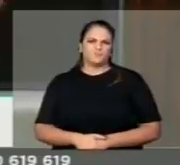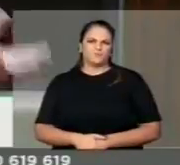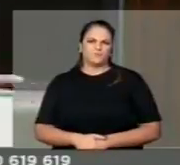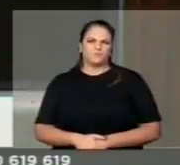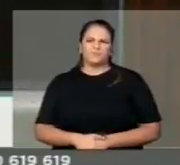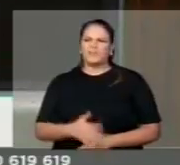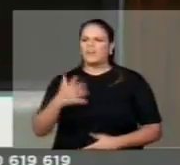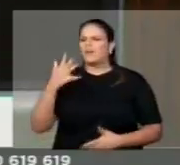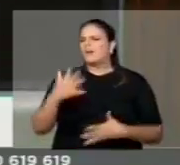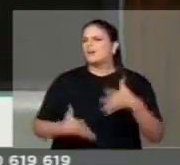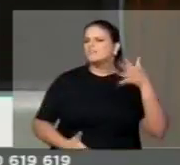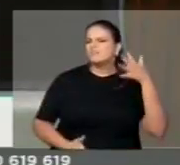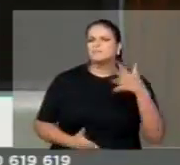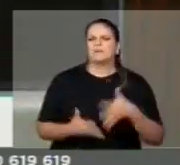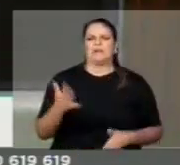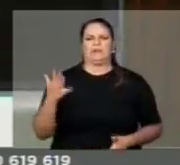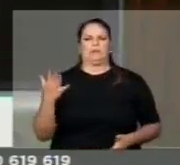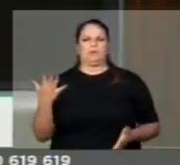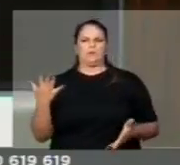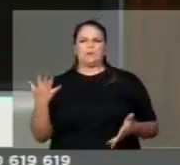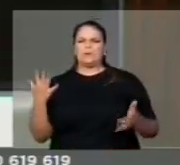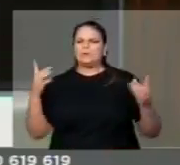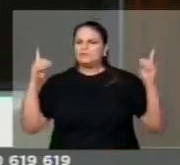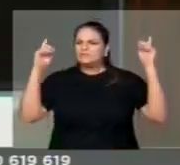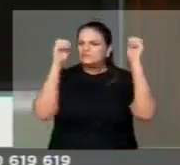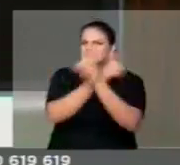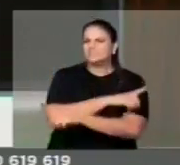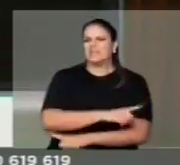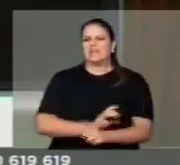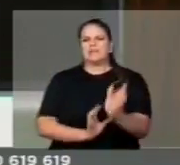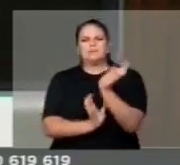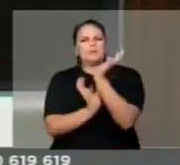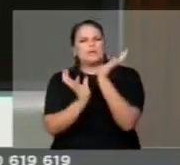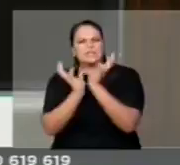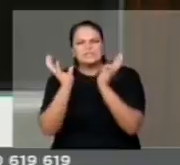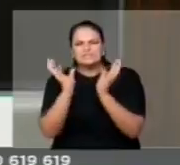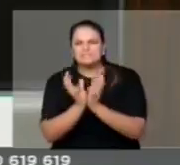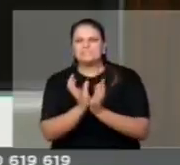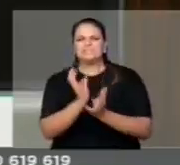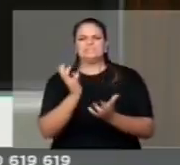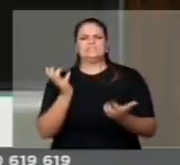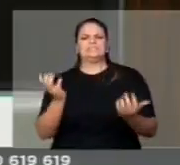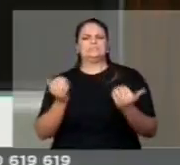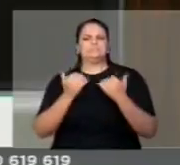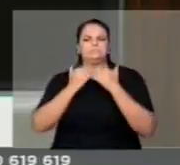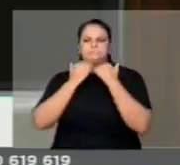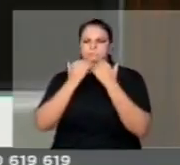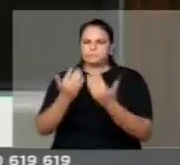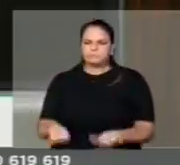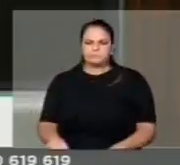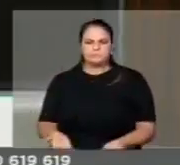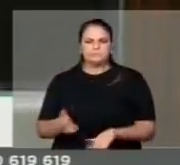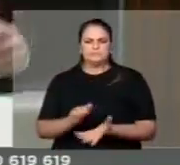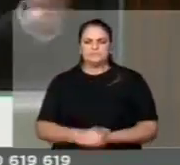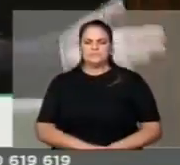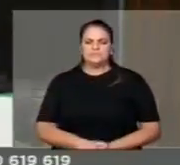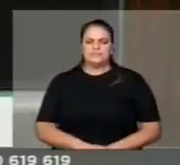dificultou a burocracia e não houve mais nenhum avanço no que se refere ao